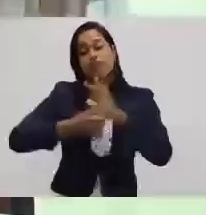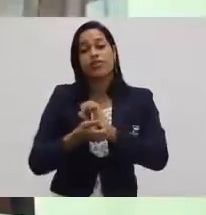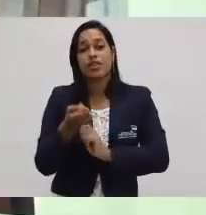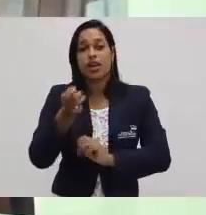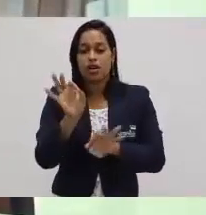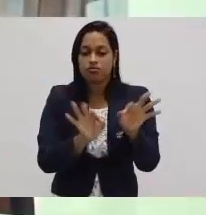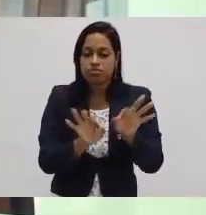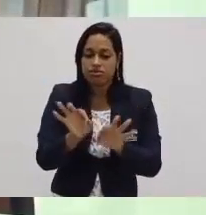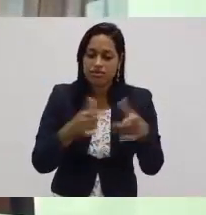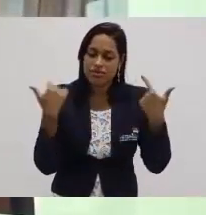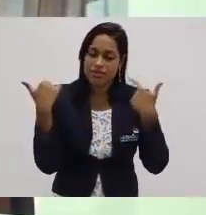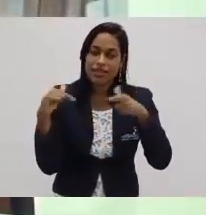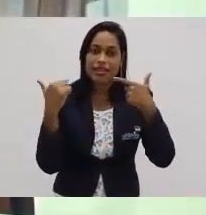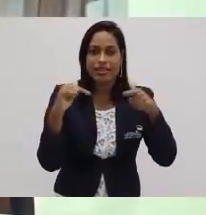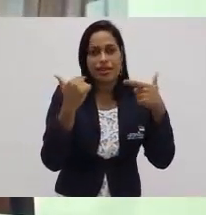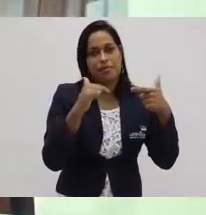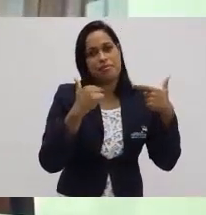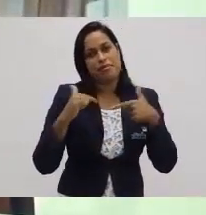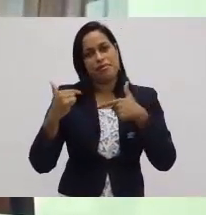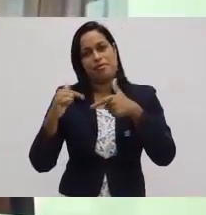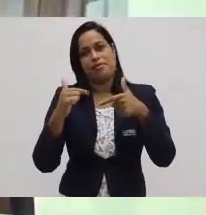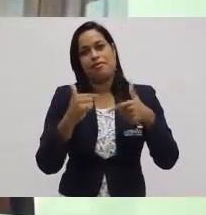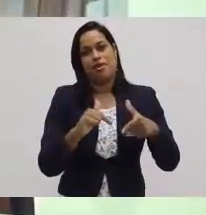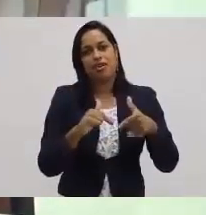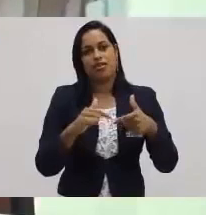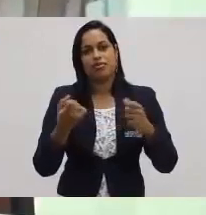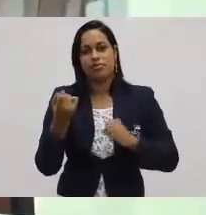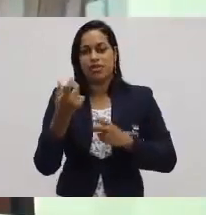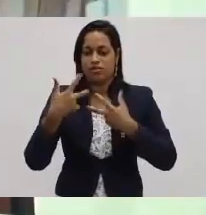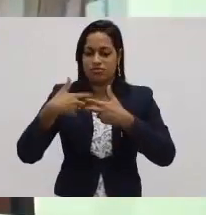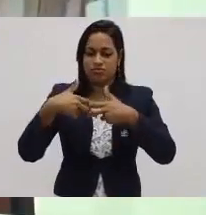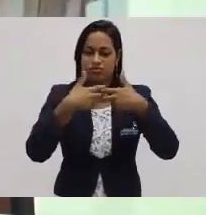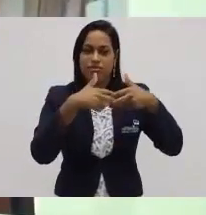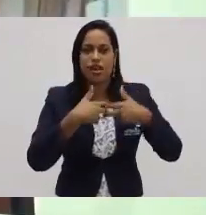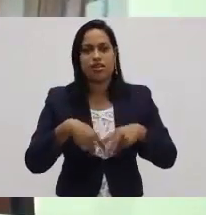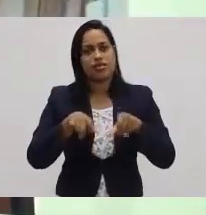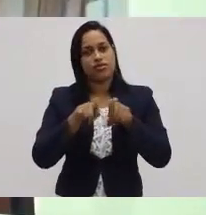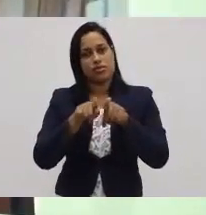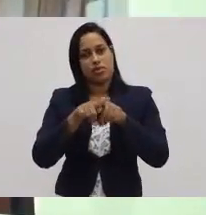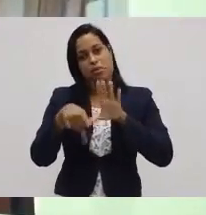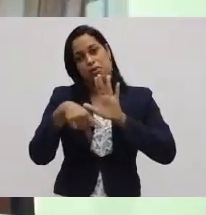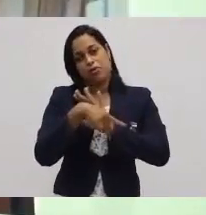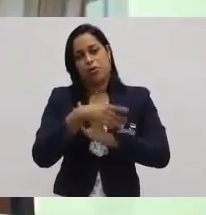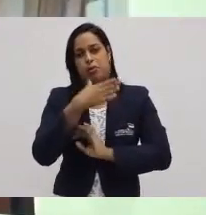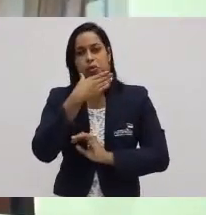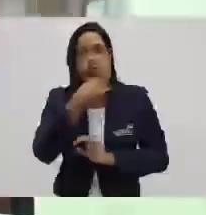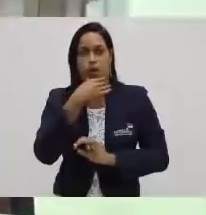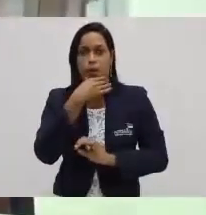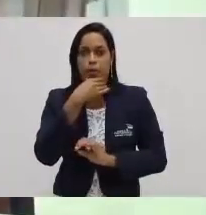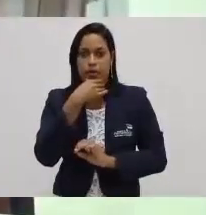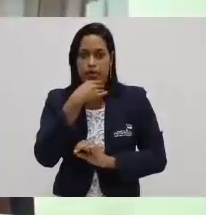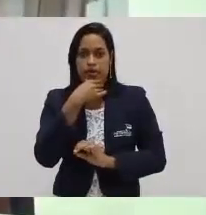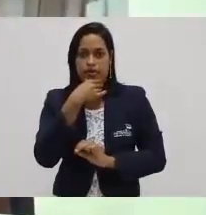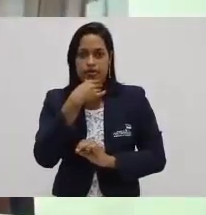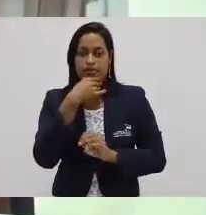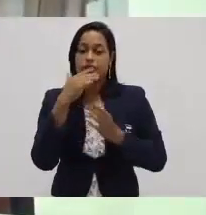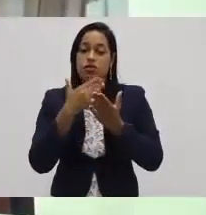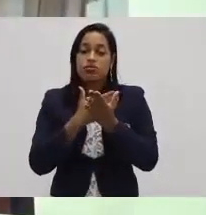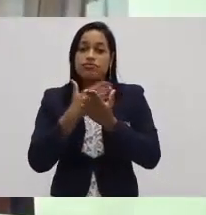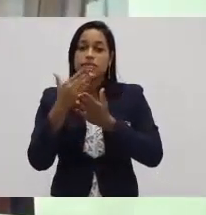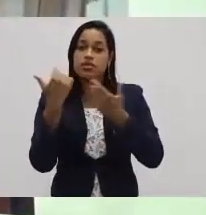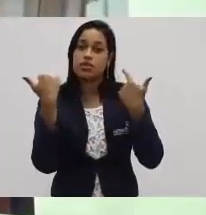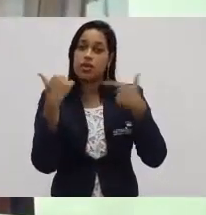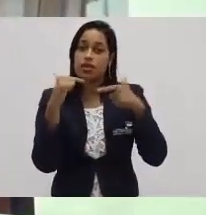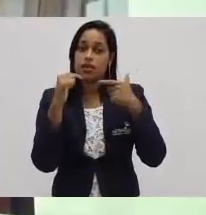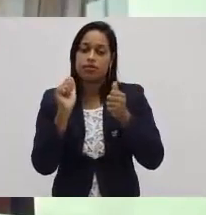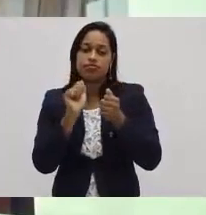grande pelas máquinas. É claro que as máquinas não substituíram o homem. No entanto, elas passaram a trabalhar ao